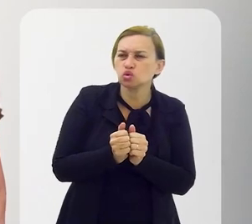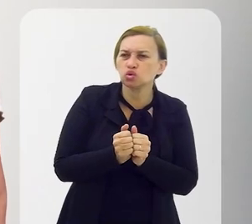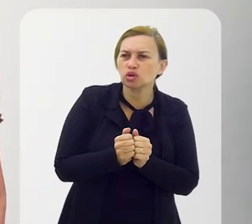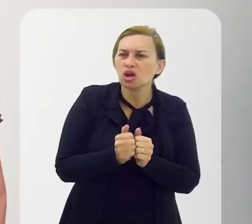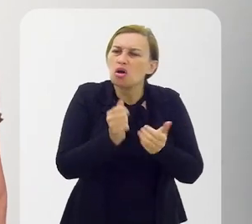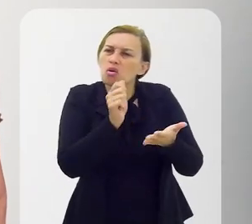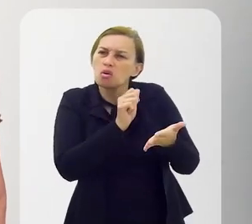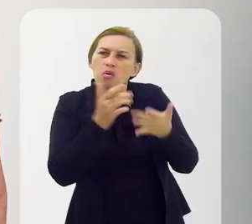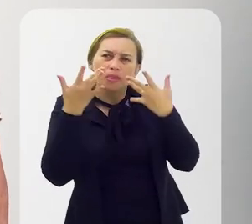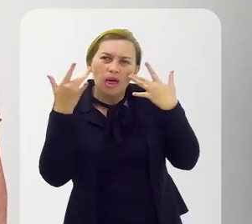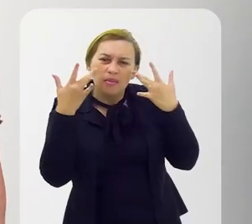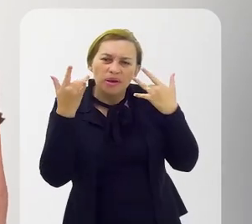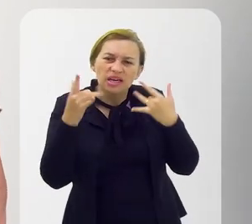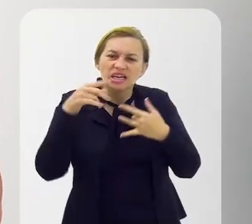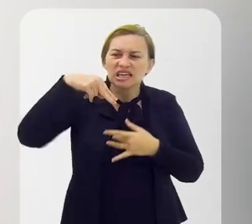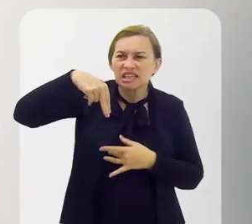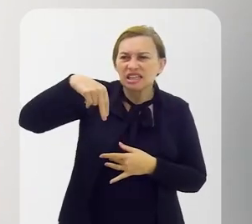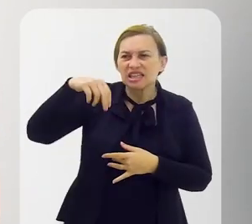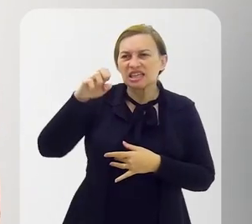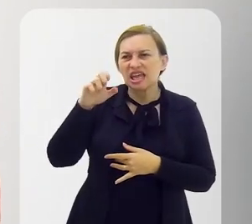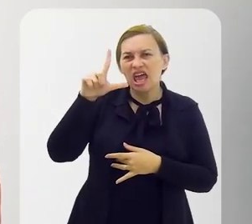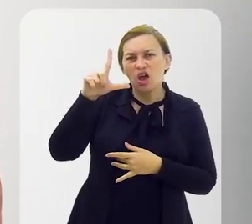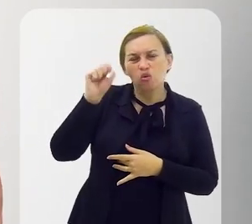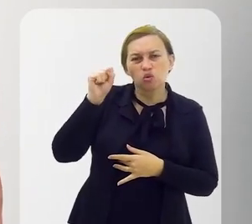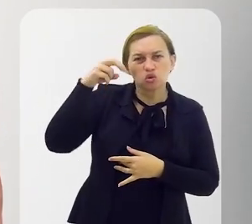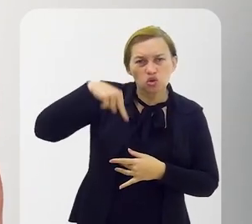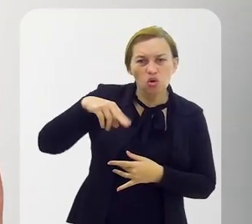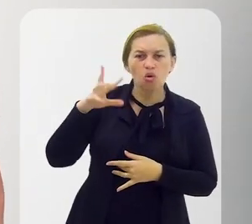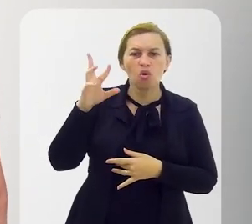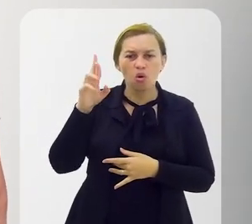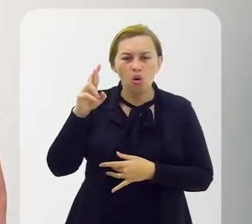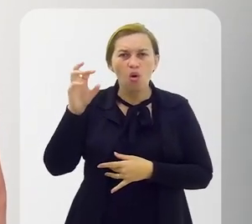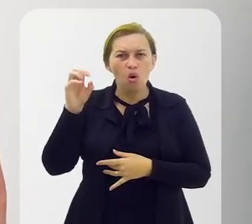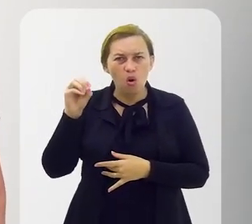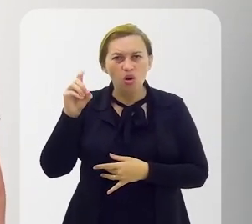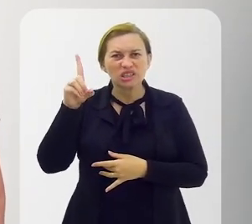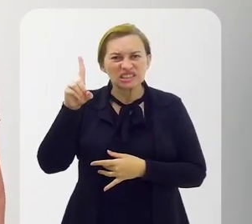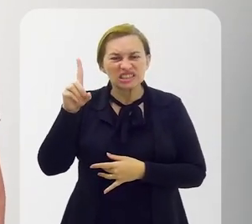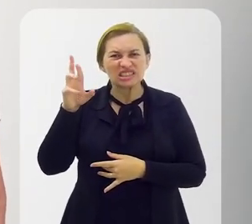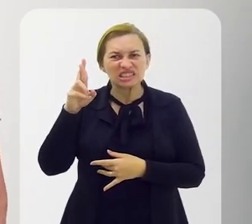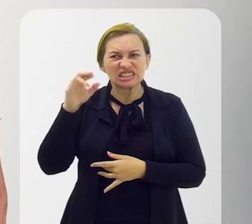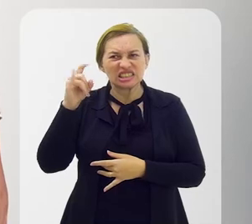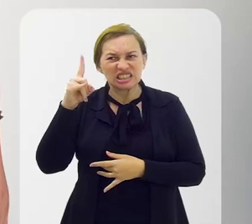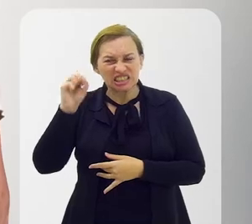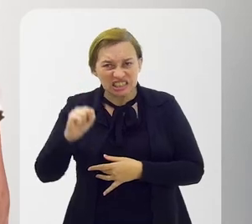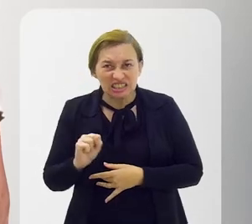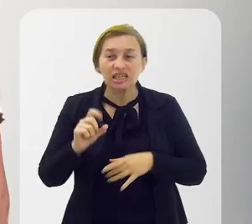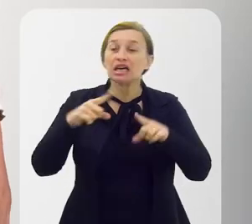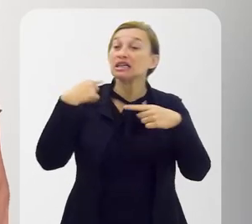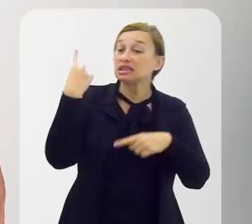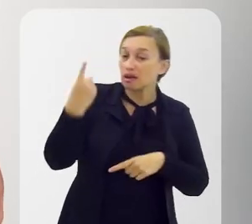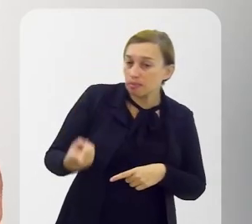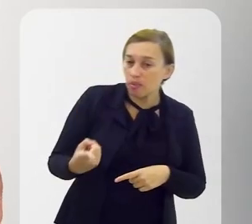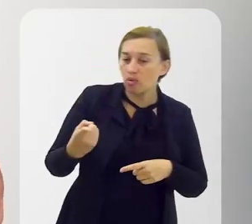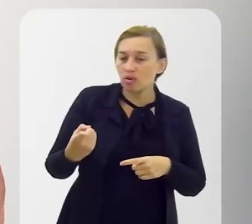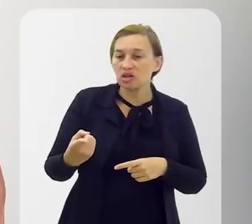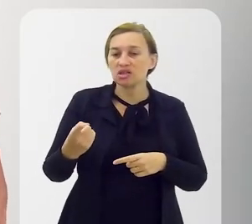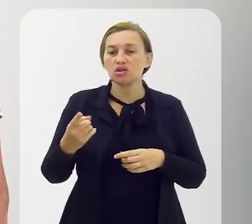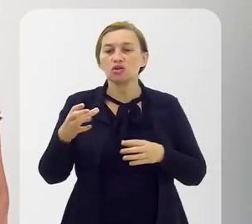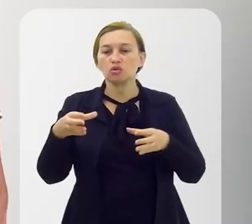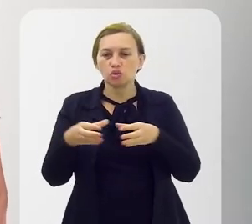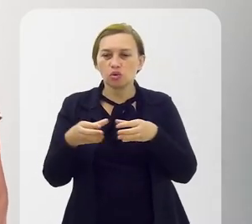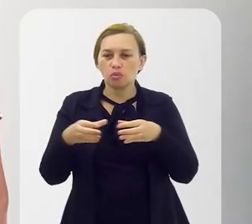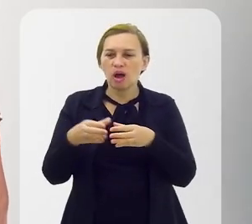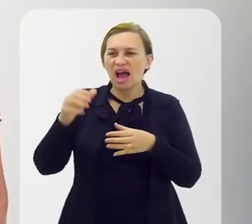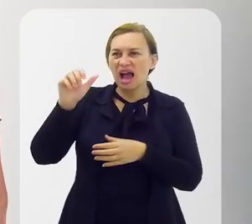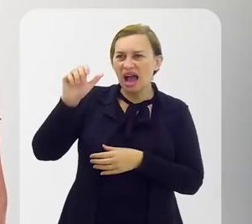Fez umas peças Fazer uma peça do Nelson Rodrigues Depois comecei a fazer Aí depois juntei também com o grupo